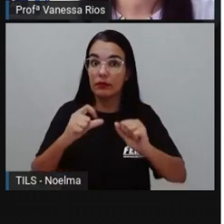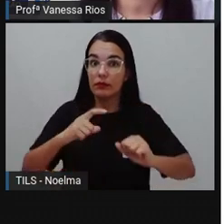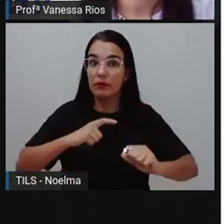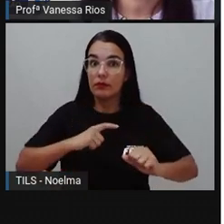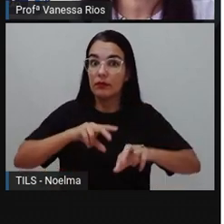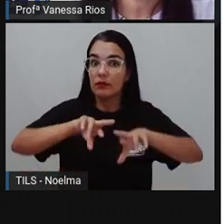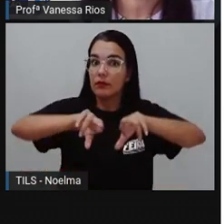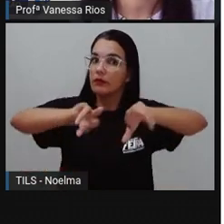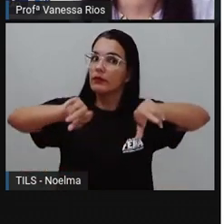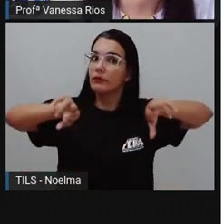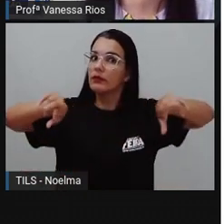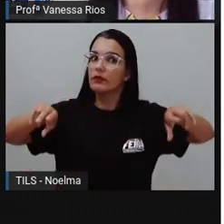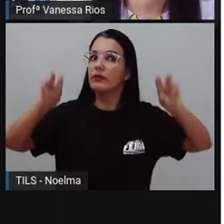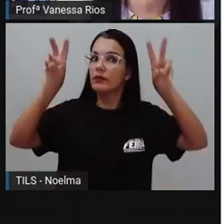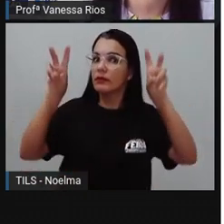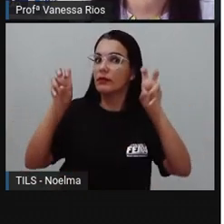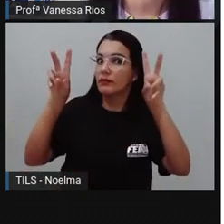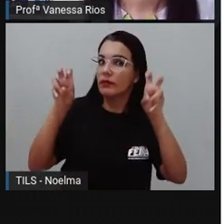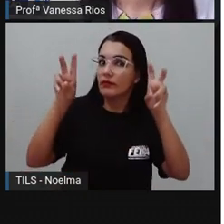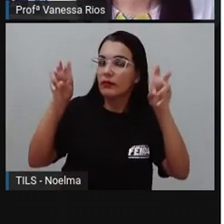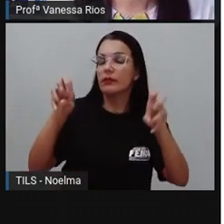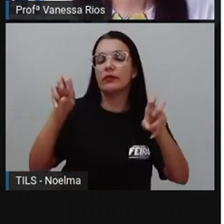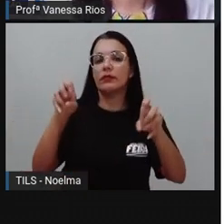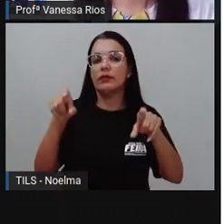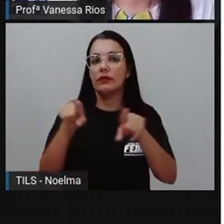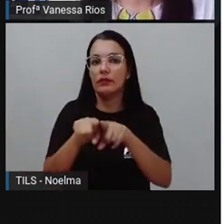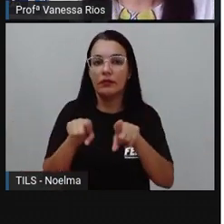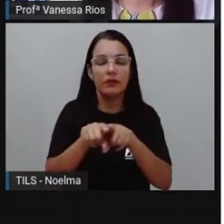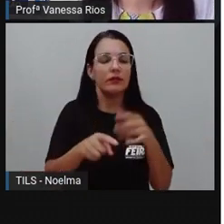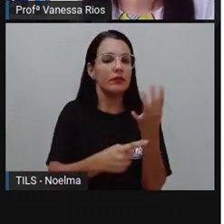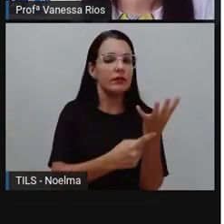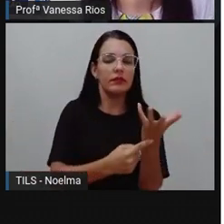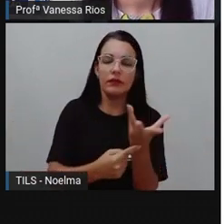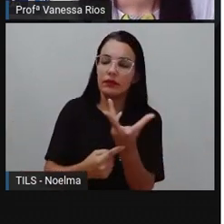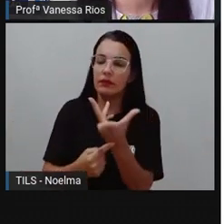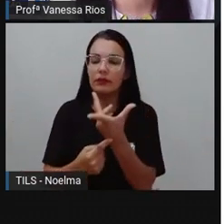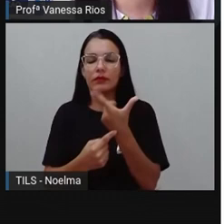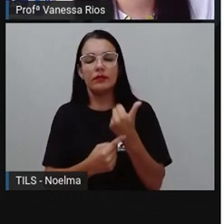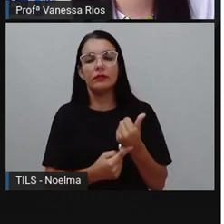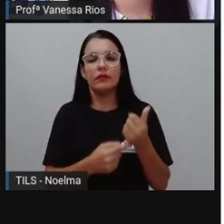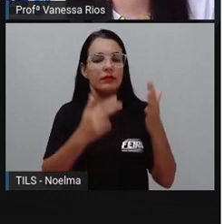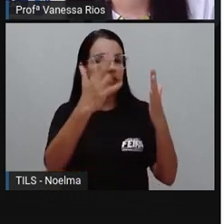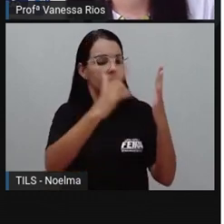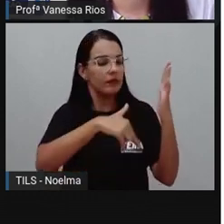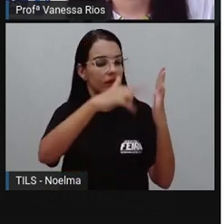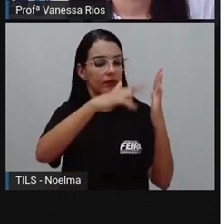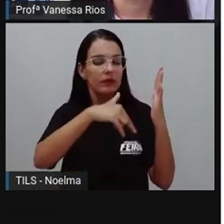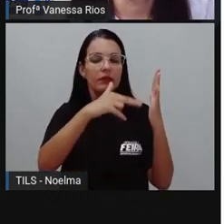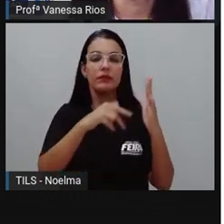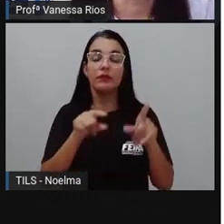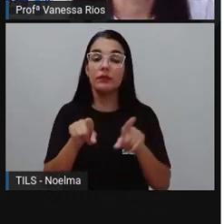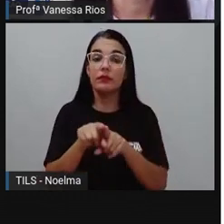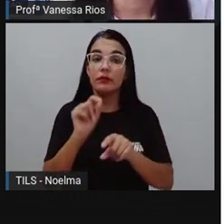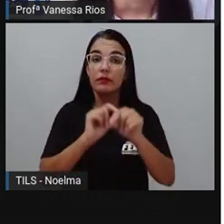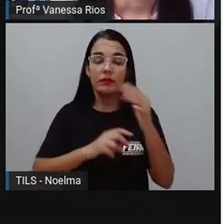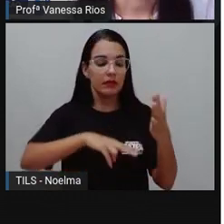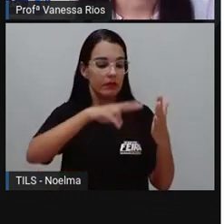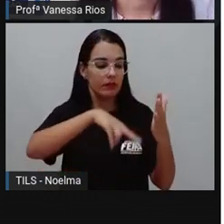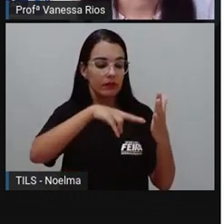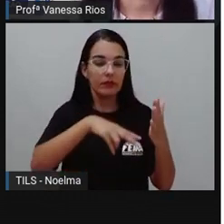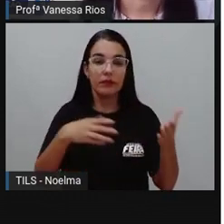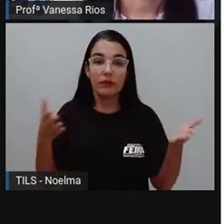e falar também de diversos tipos de obras e produtos, a PRO trouxe como uma leitura do dia, né,